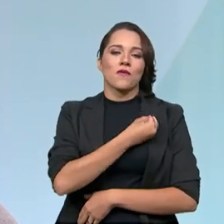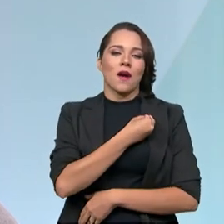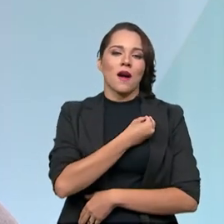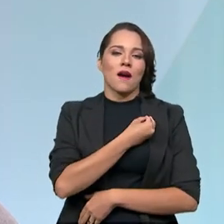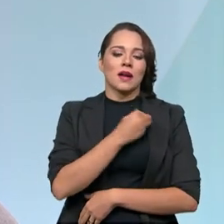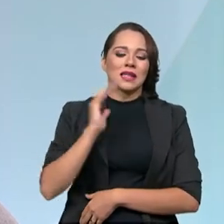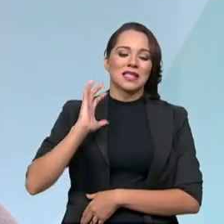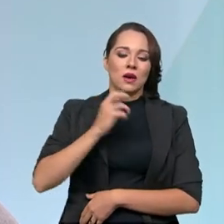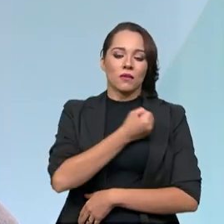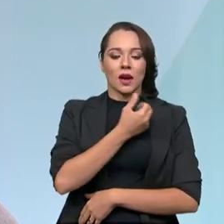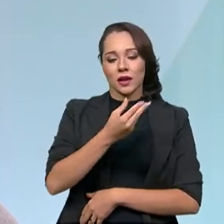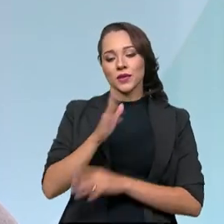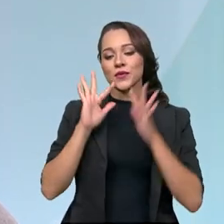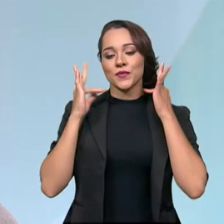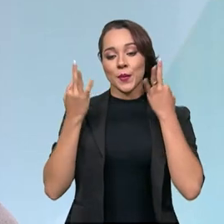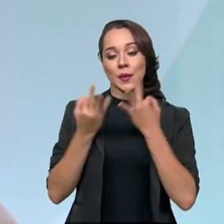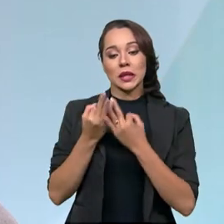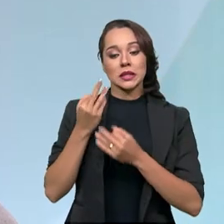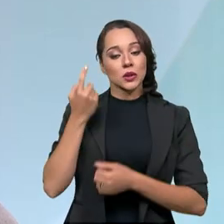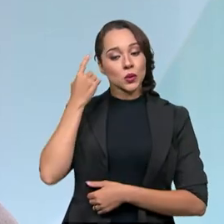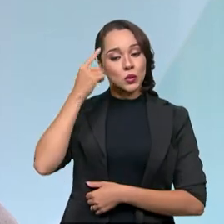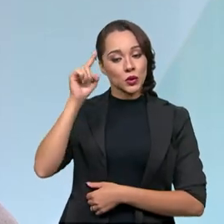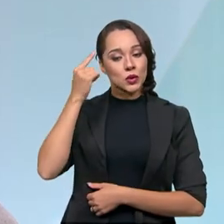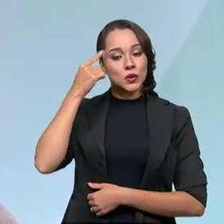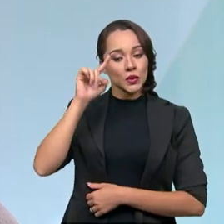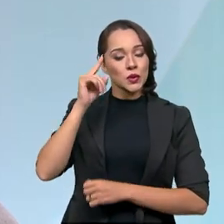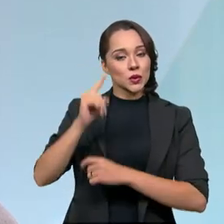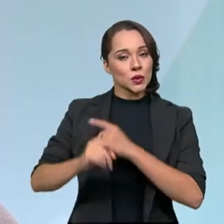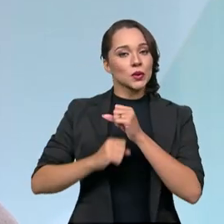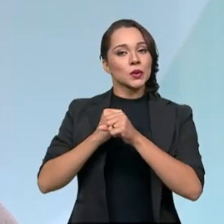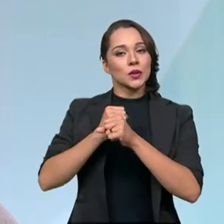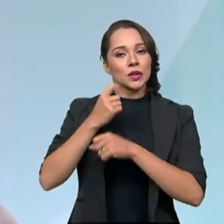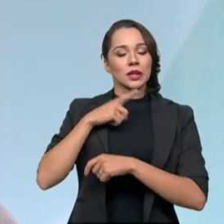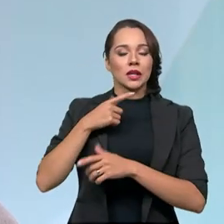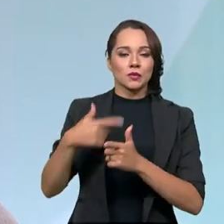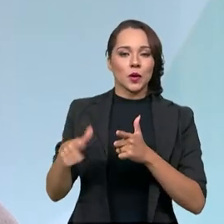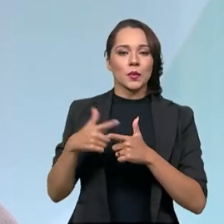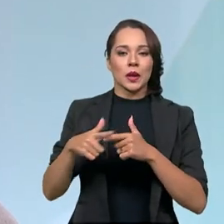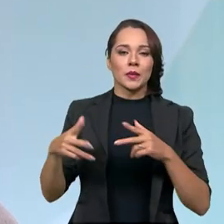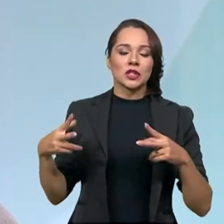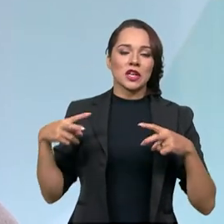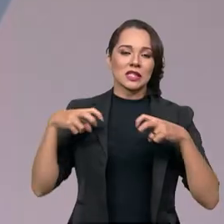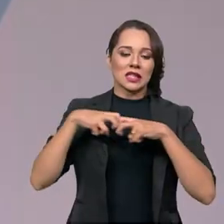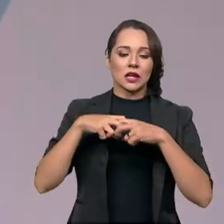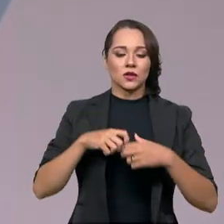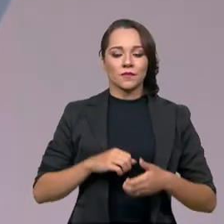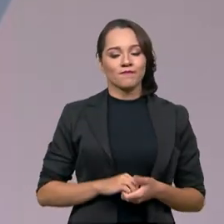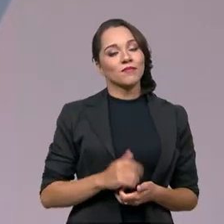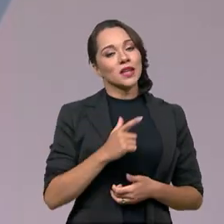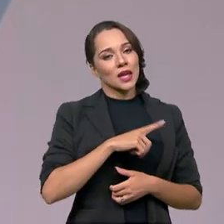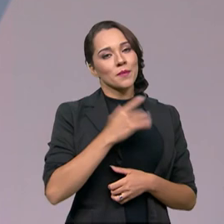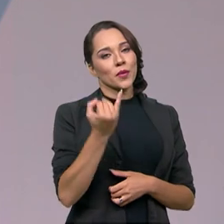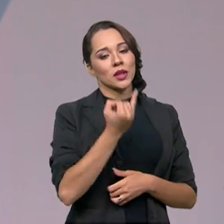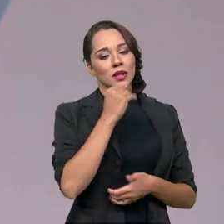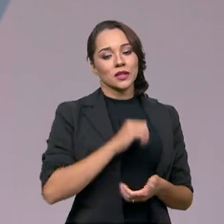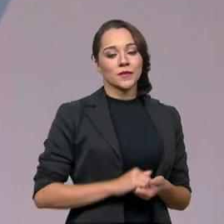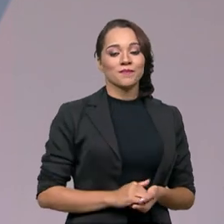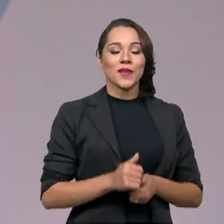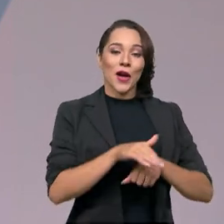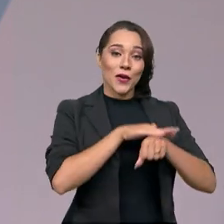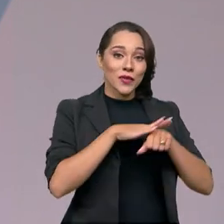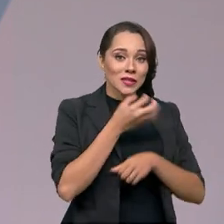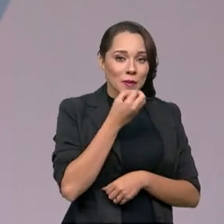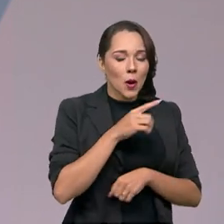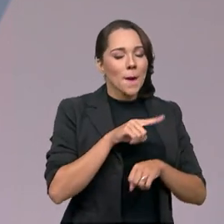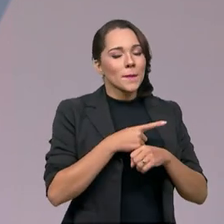famílias que a cada dia sofrem com esses problemas de acidente de trânsito. E que é necessário. Secretário, a conversa está